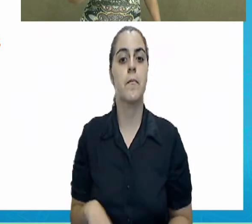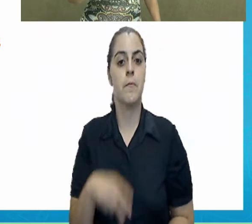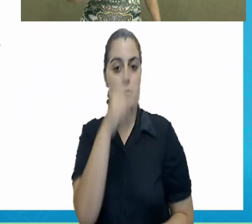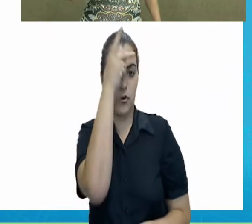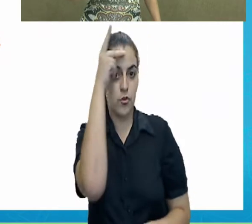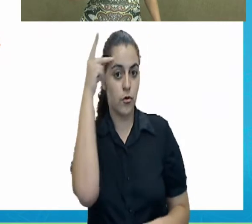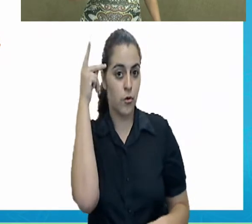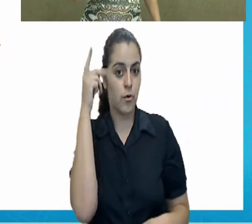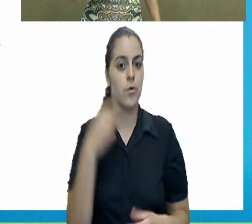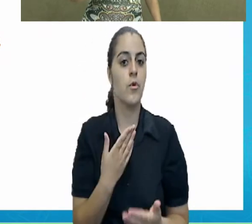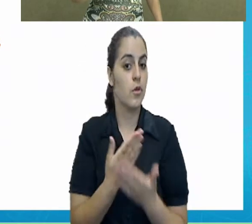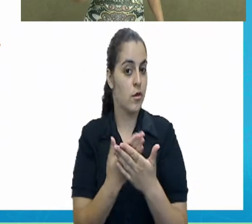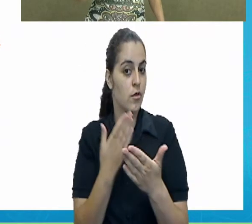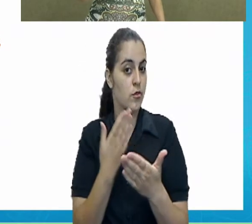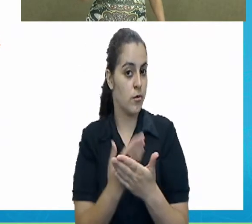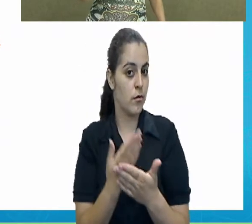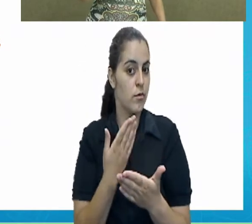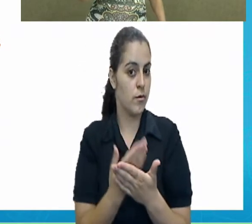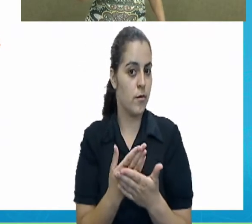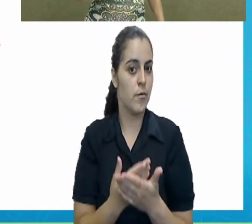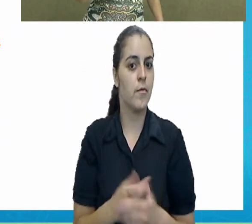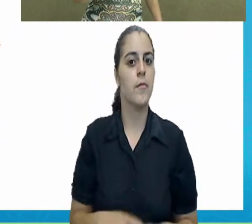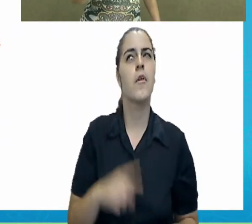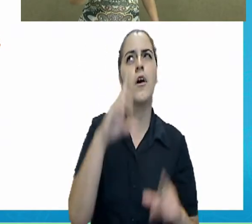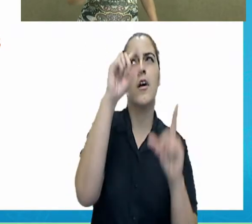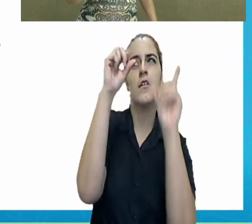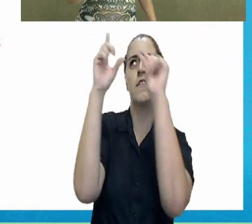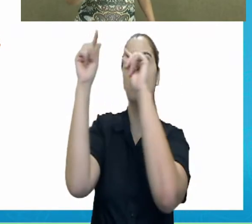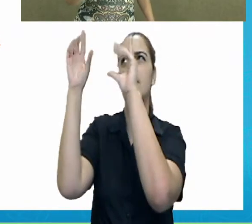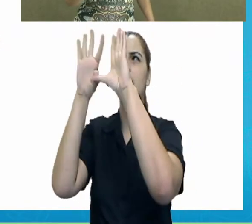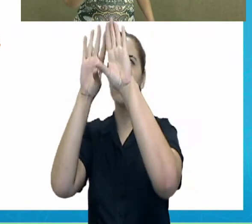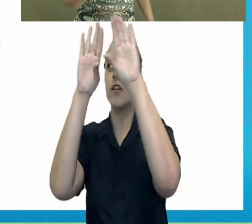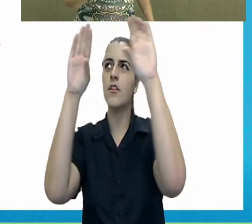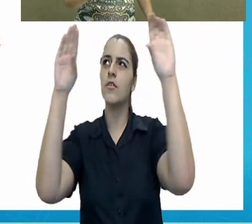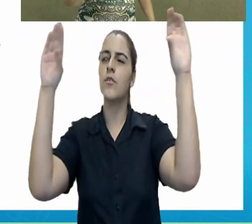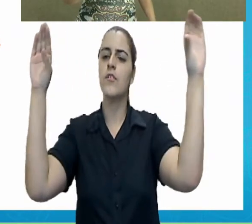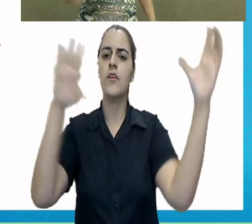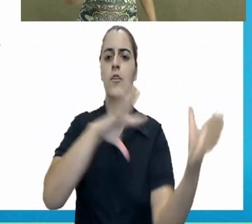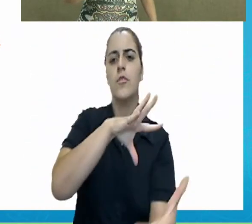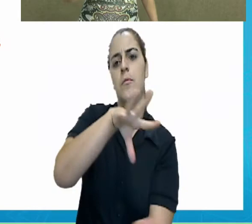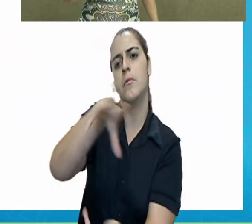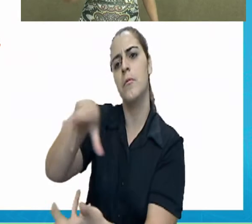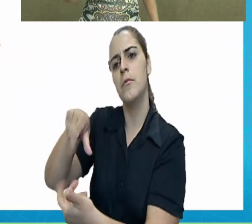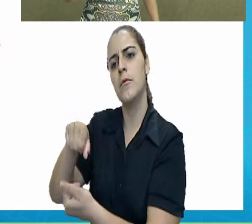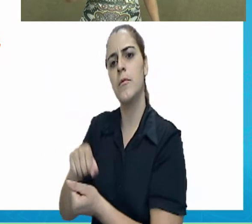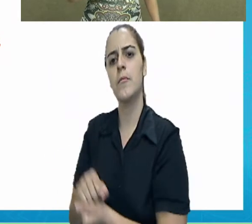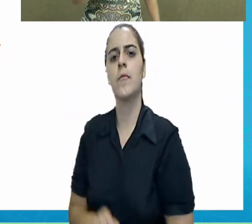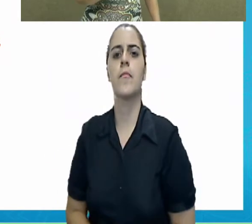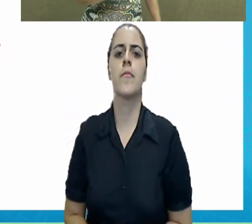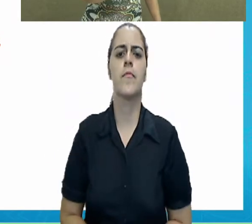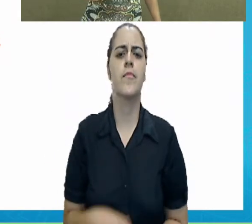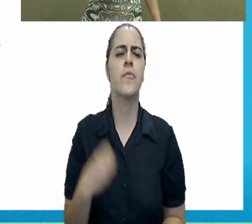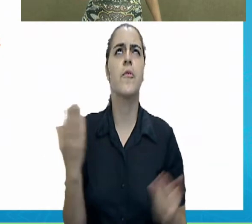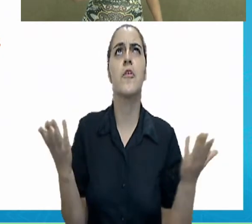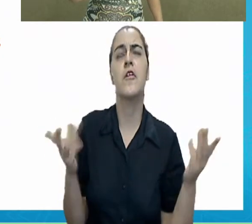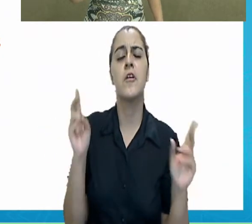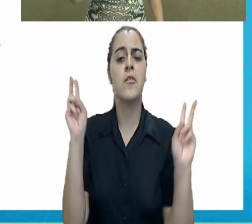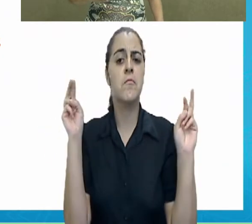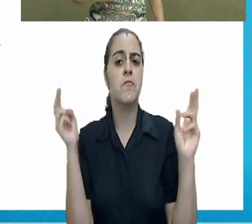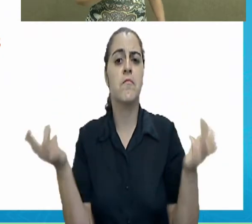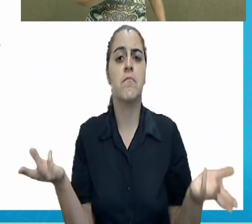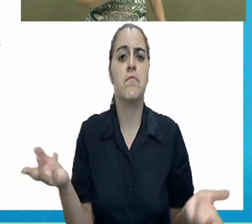a pessoa que estudou para estar falando hoje sobre astronomia. O que é